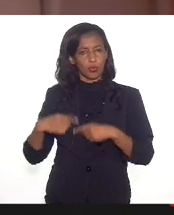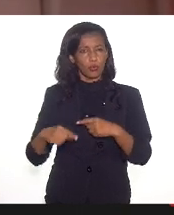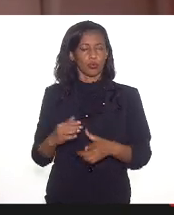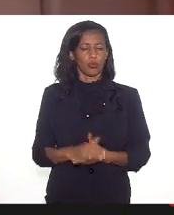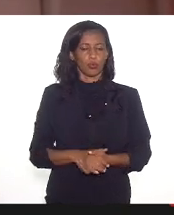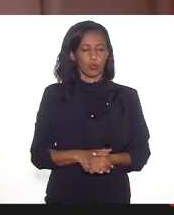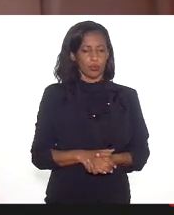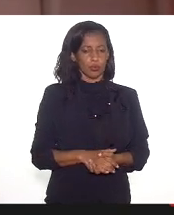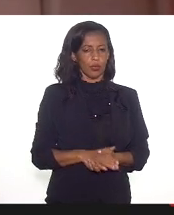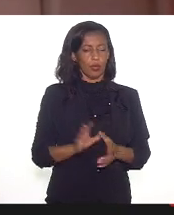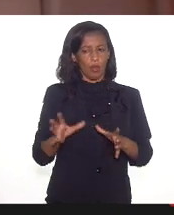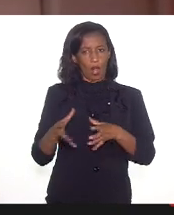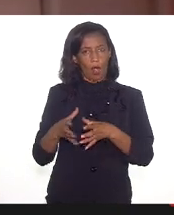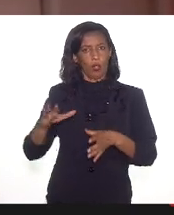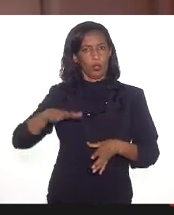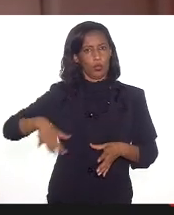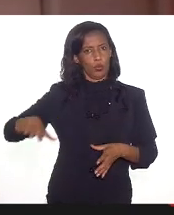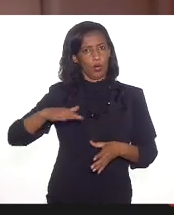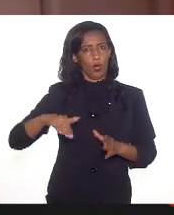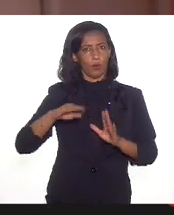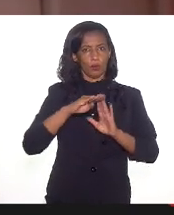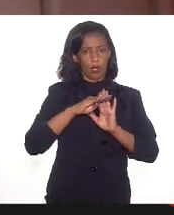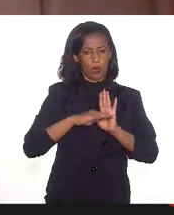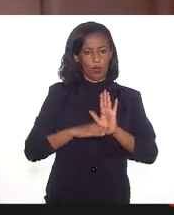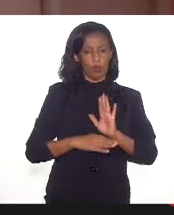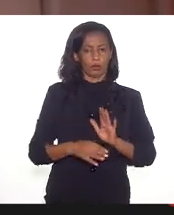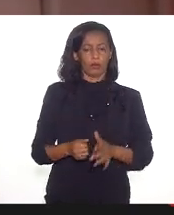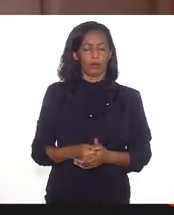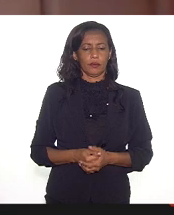claro que é no campo da organização